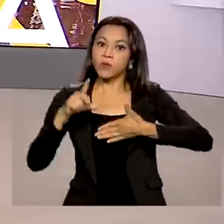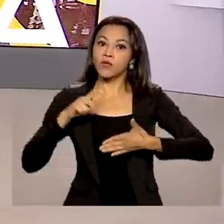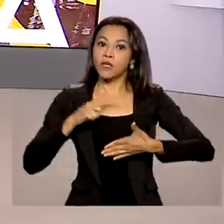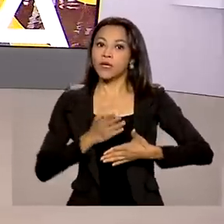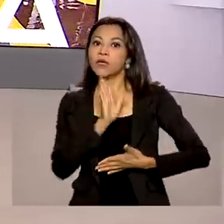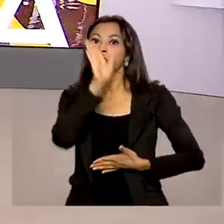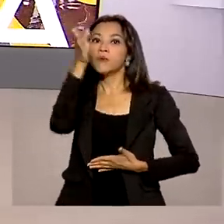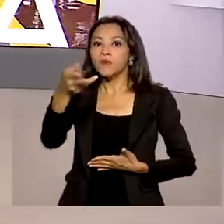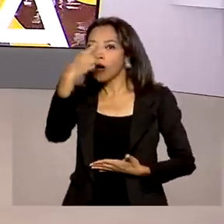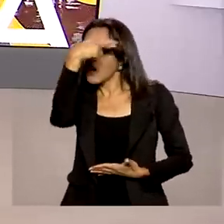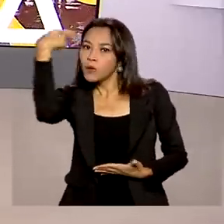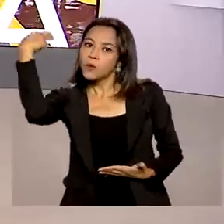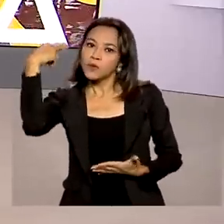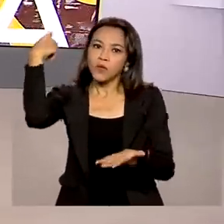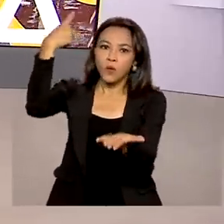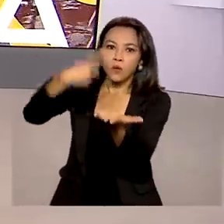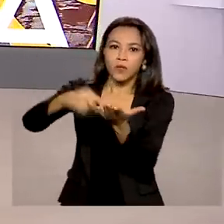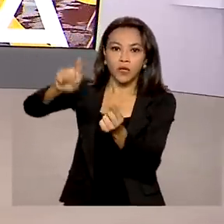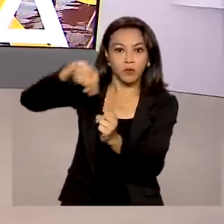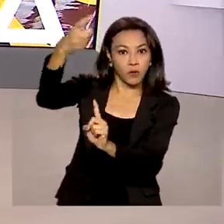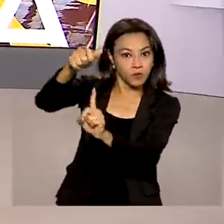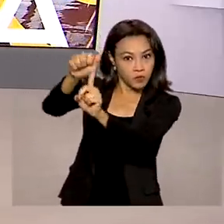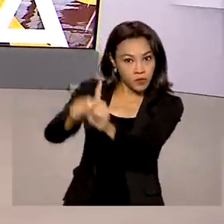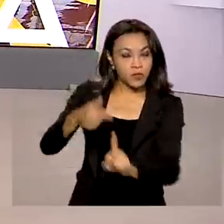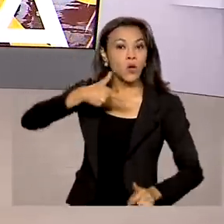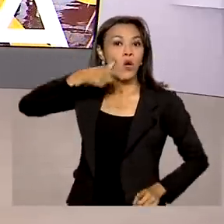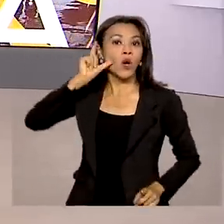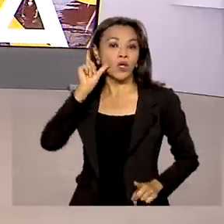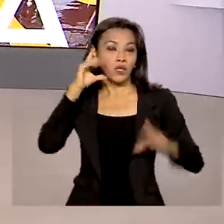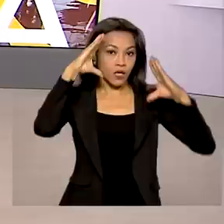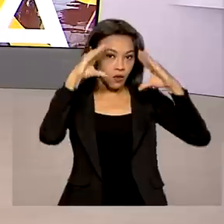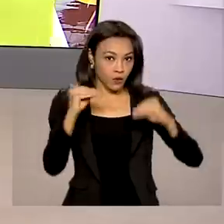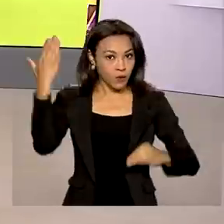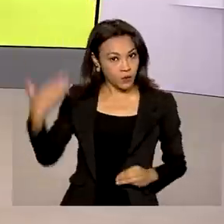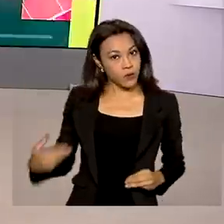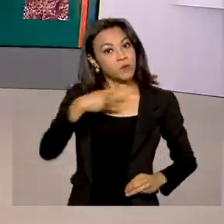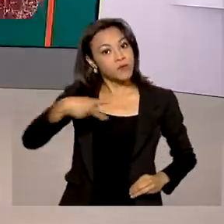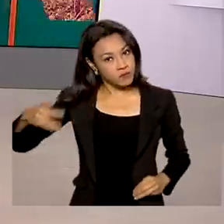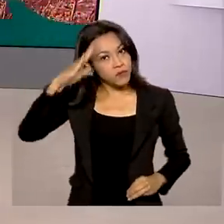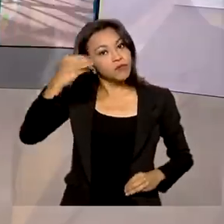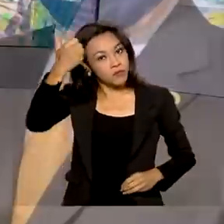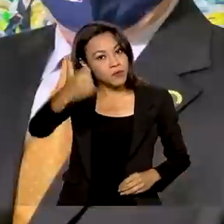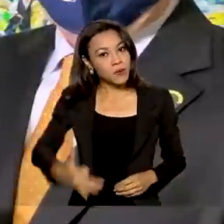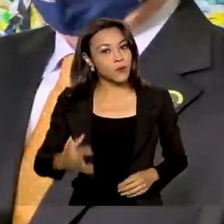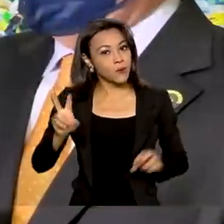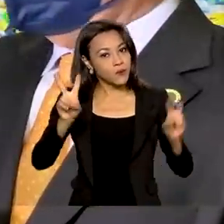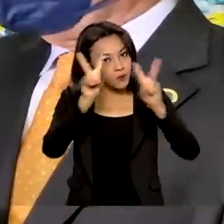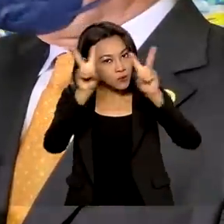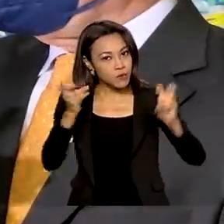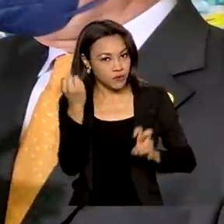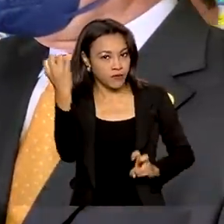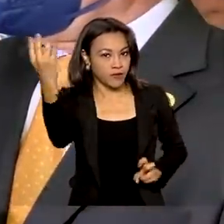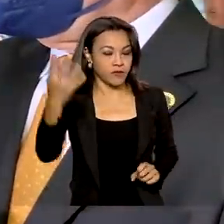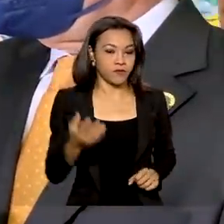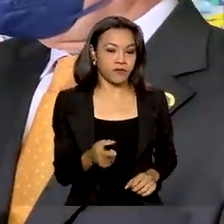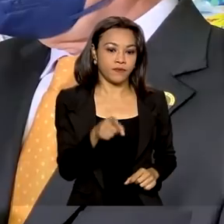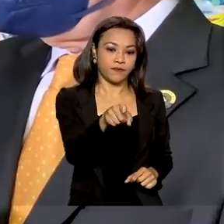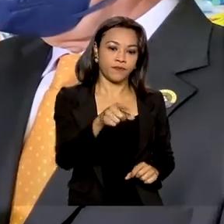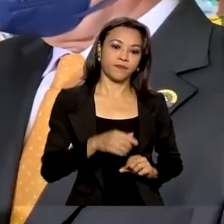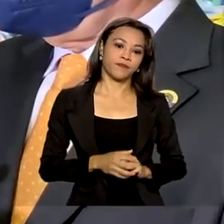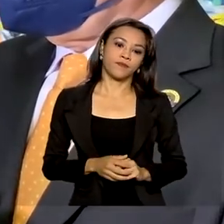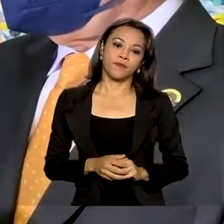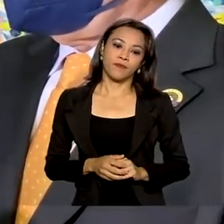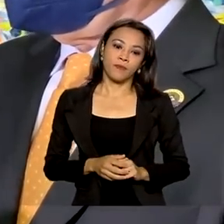à Rússia, agendada para o próximo mês. Ontem à noite o presidente comentou essas viagens. Países que descobriram